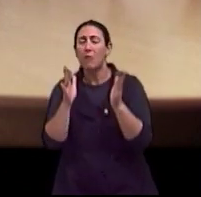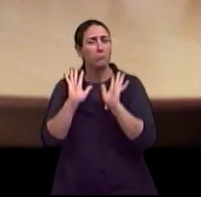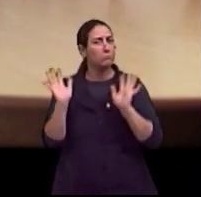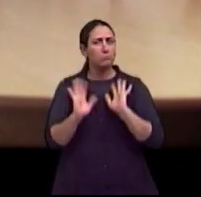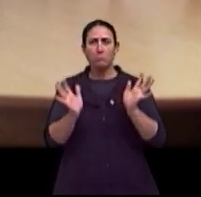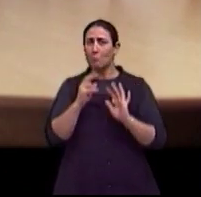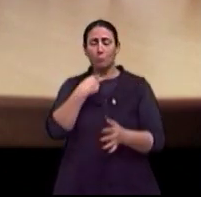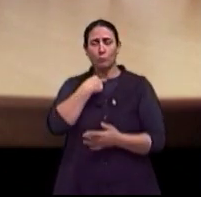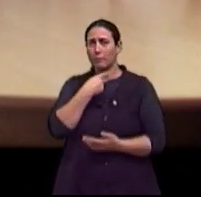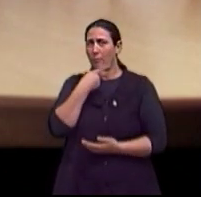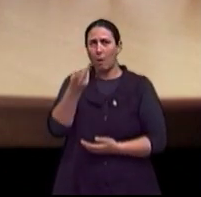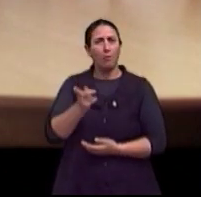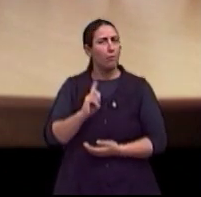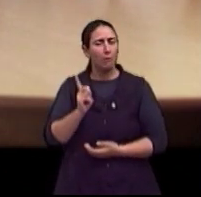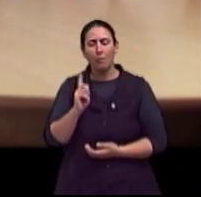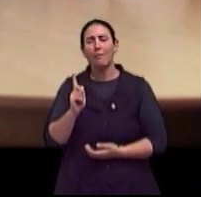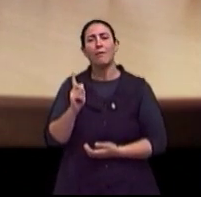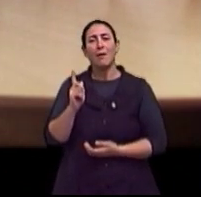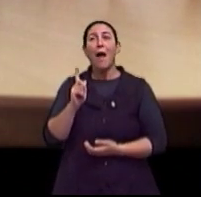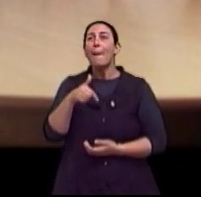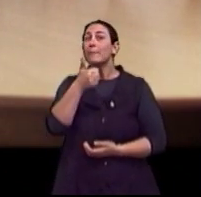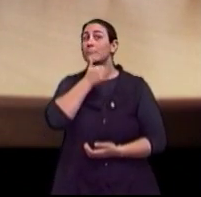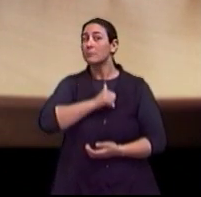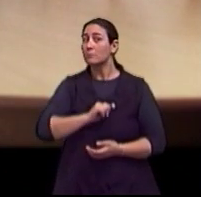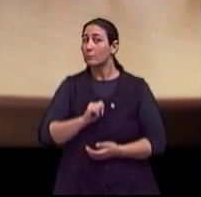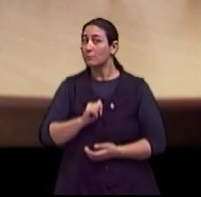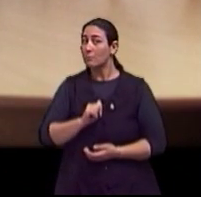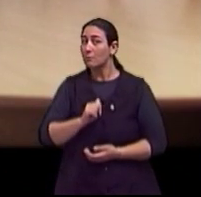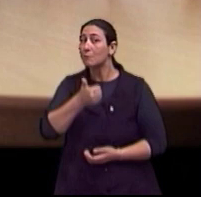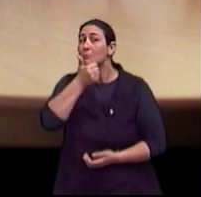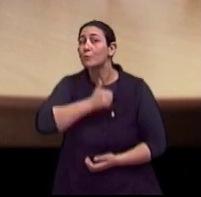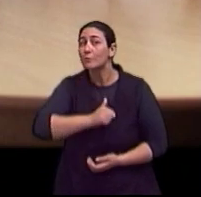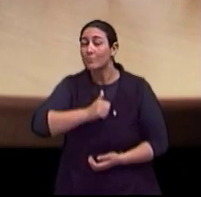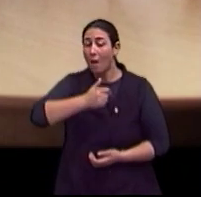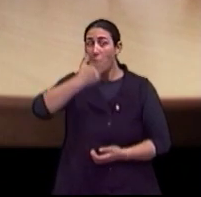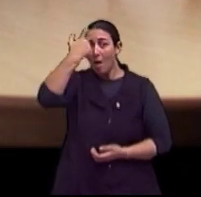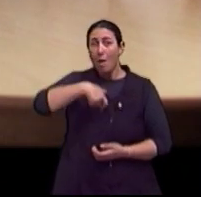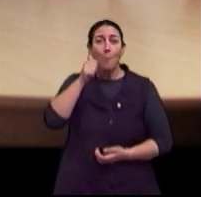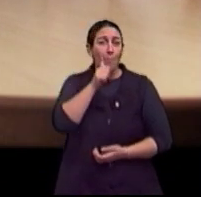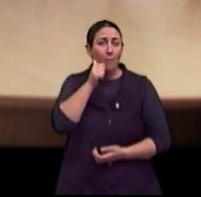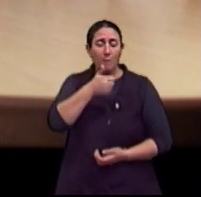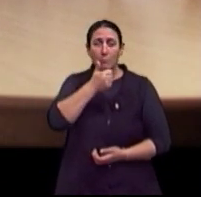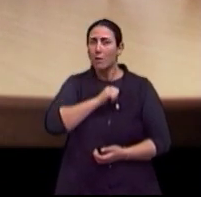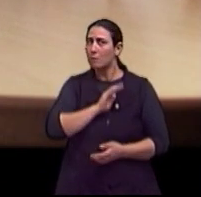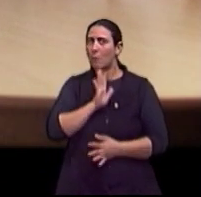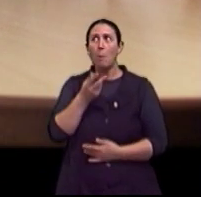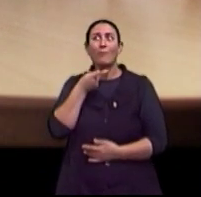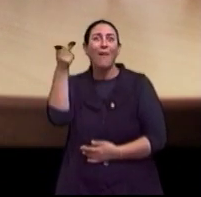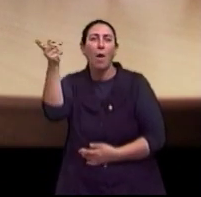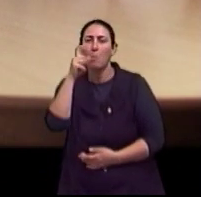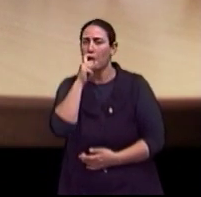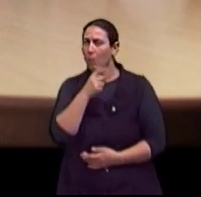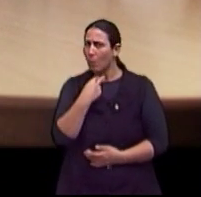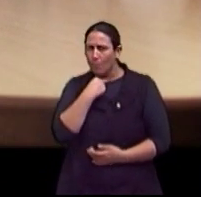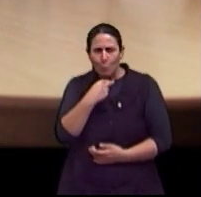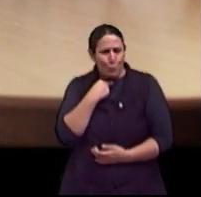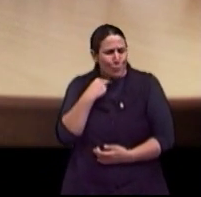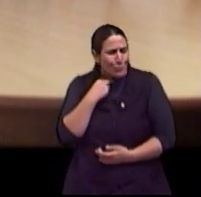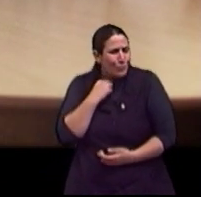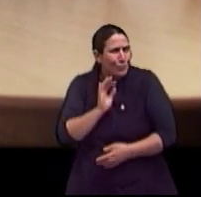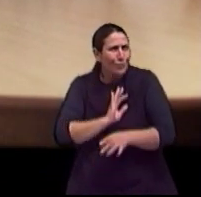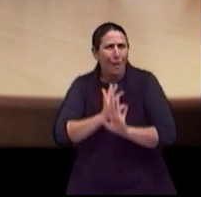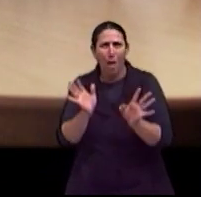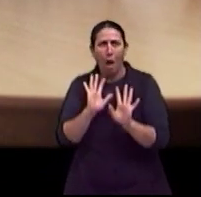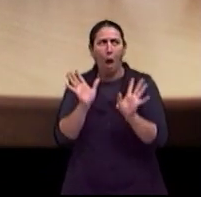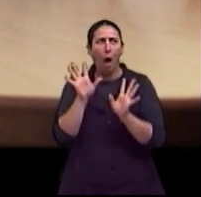mistério. Nunca se imaginou... até a menstruação, o ponto que ele falava, na frente a gente do pai, por exemplo, de jeito nenhum. Ah, tudo